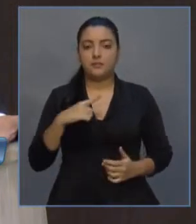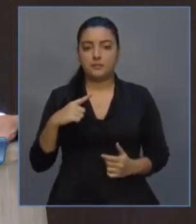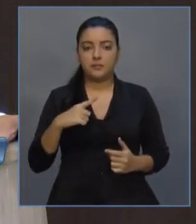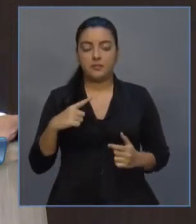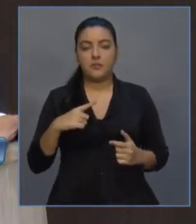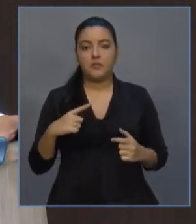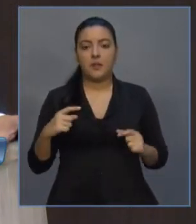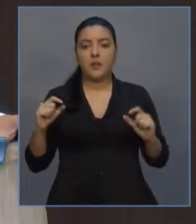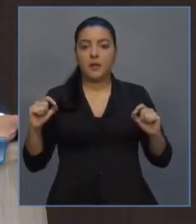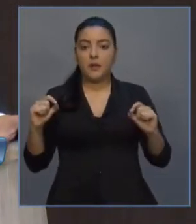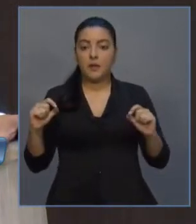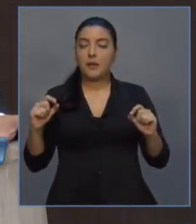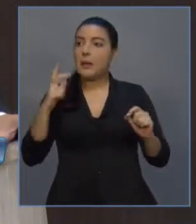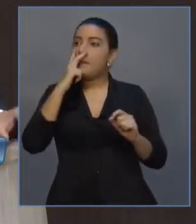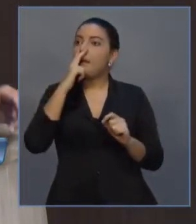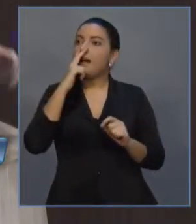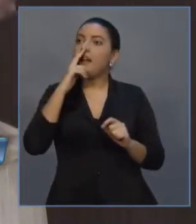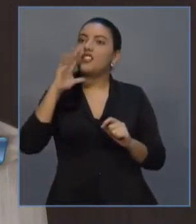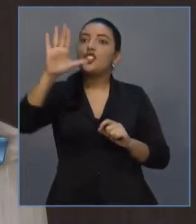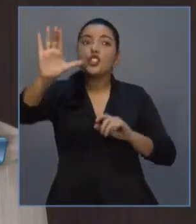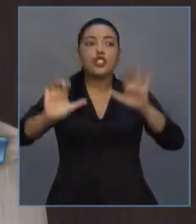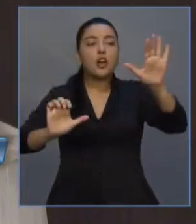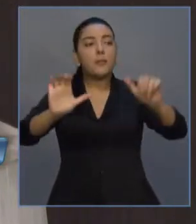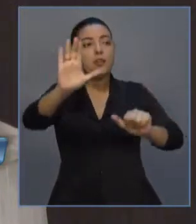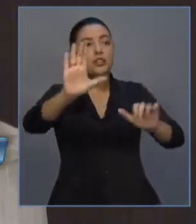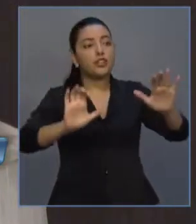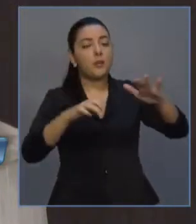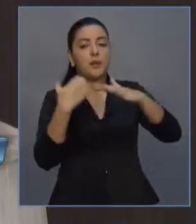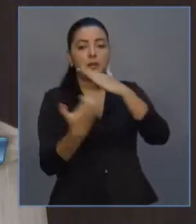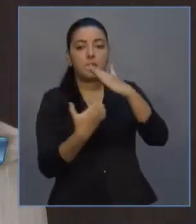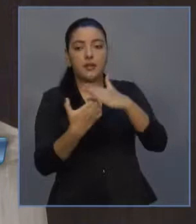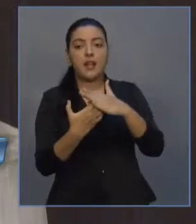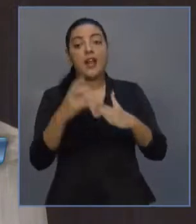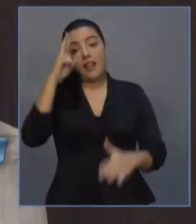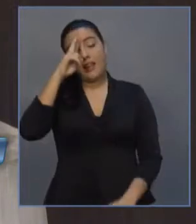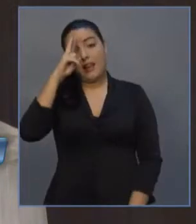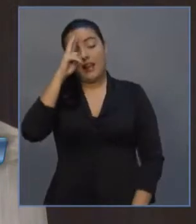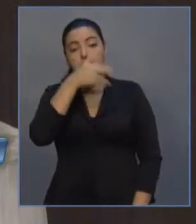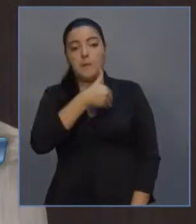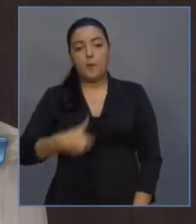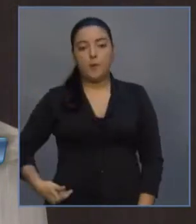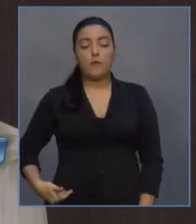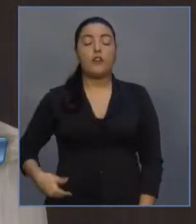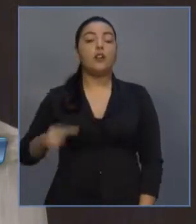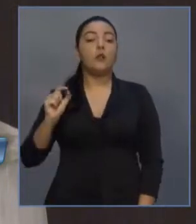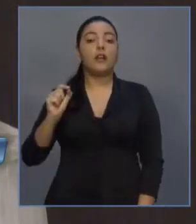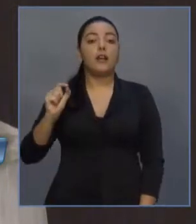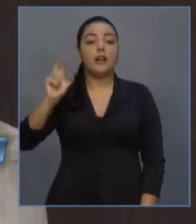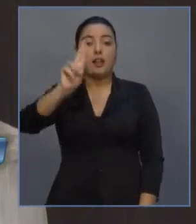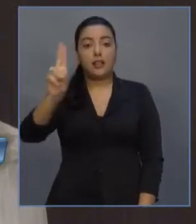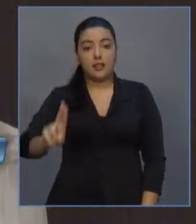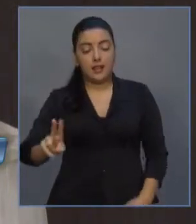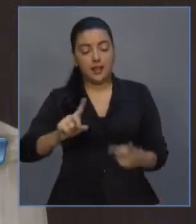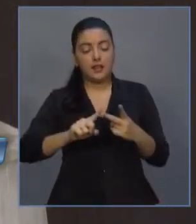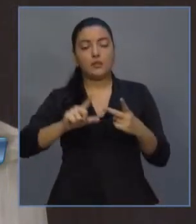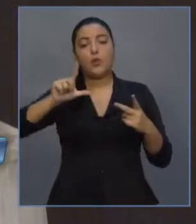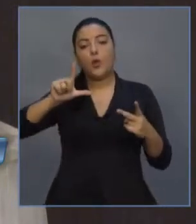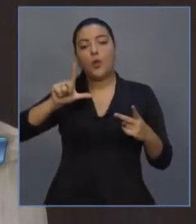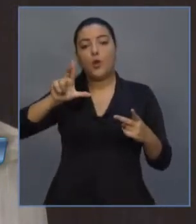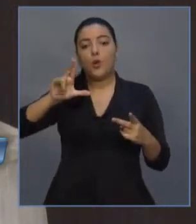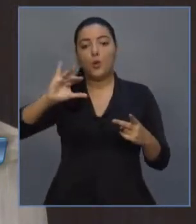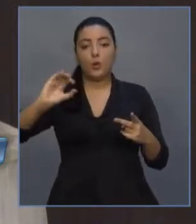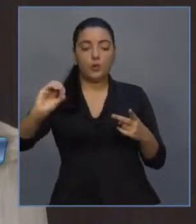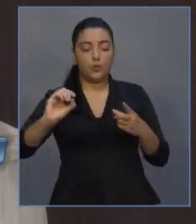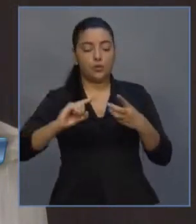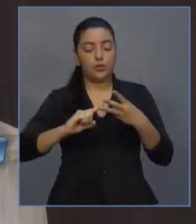com atração de empreendimentos. Foi assim no governo Tasso, depois Ciro, Tasso, Tasso, Lúcio, Cid,